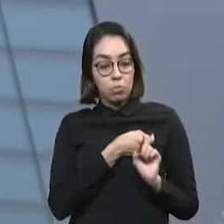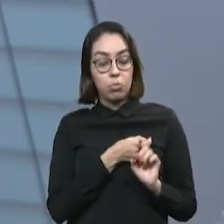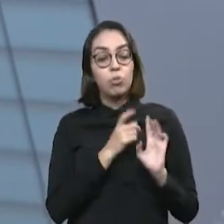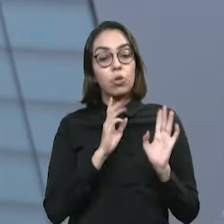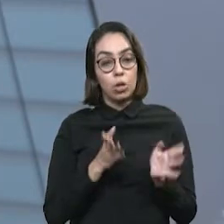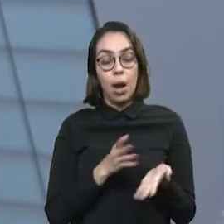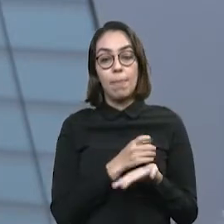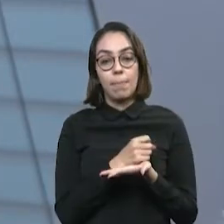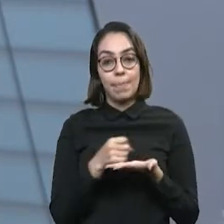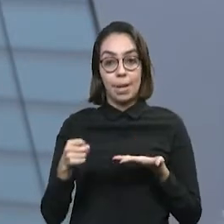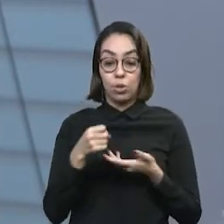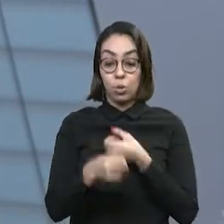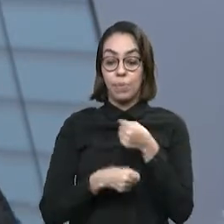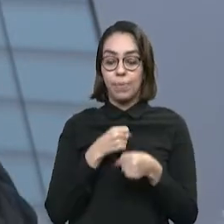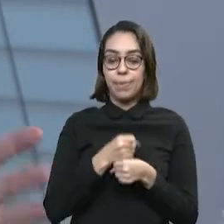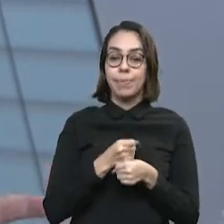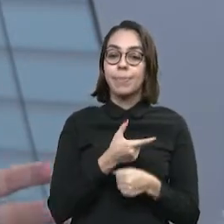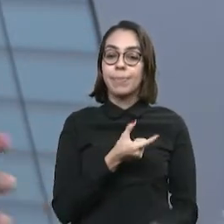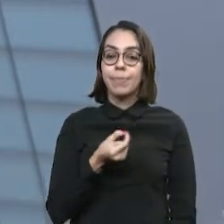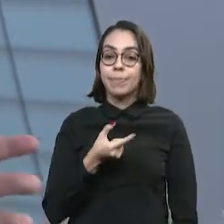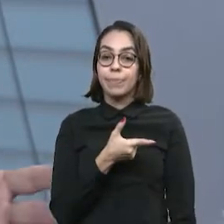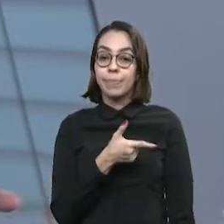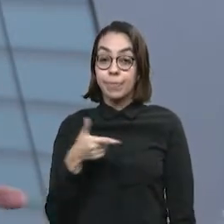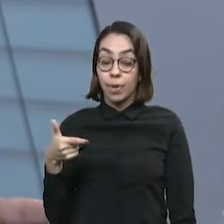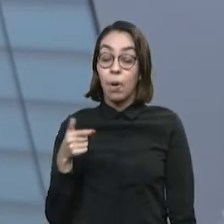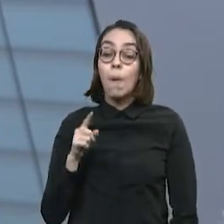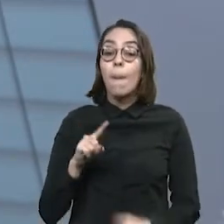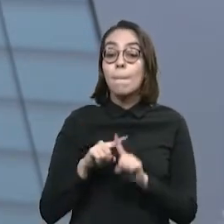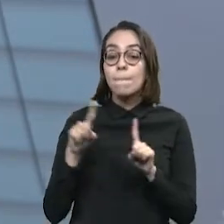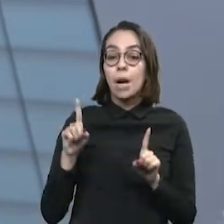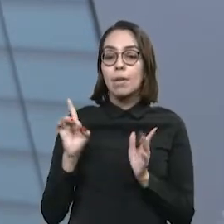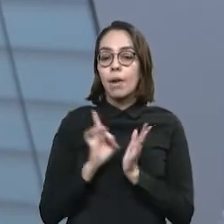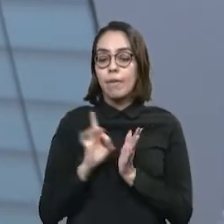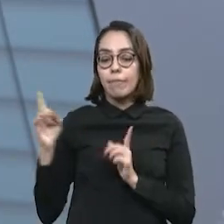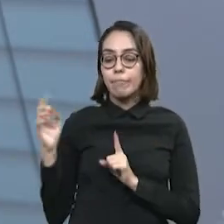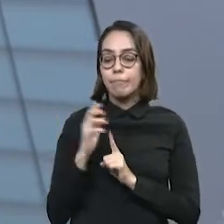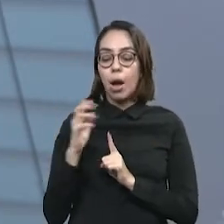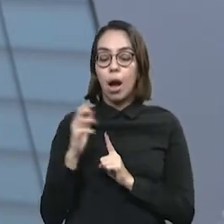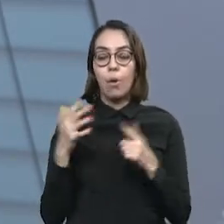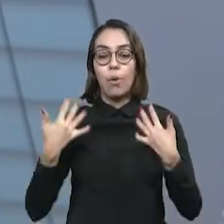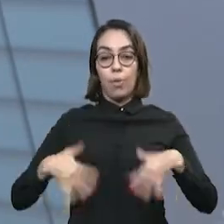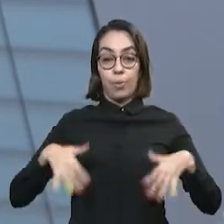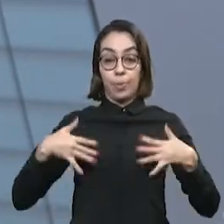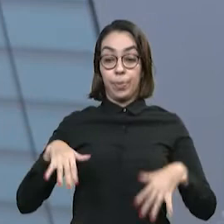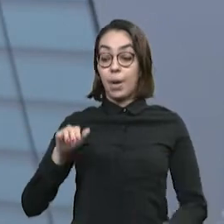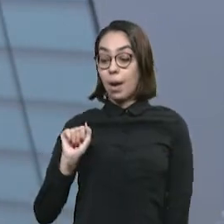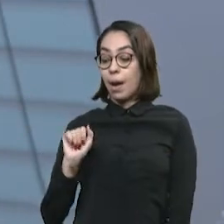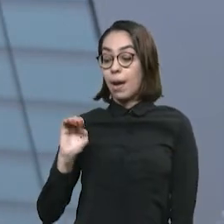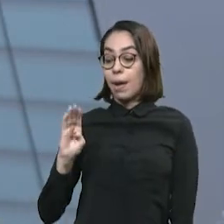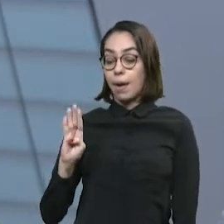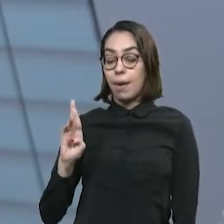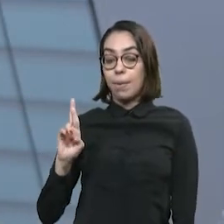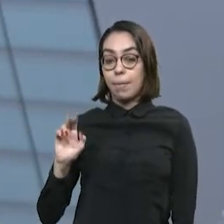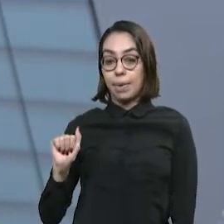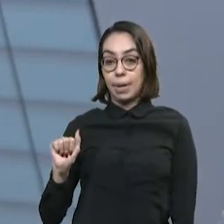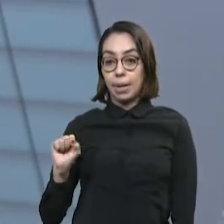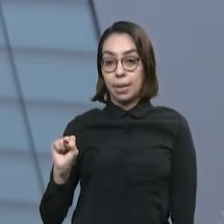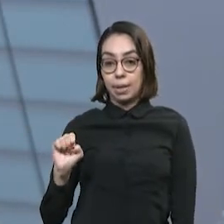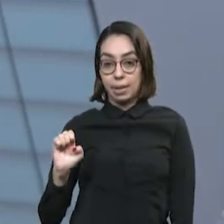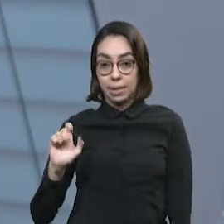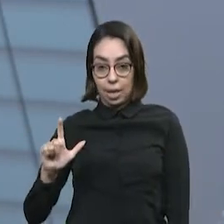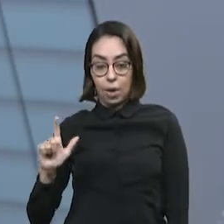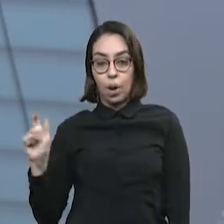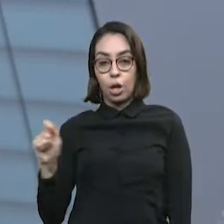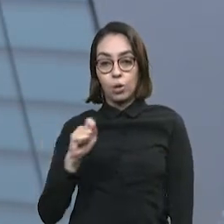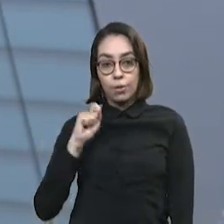ano 2022. Mas o impacto foi gigantesco. Segundo a Brasel, que é a Associação Brasileira,